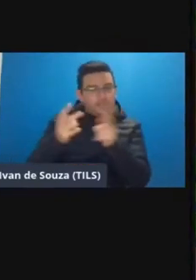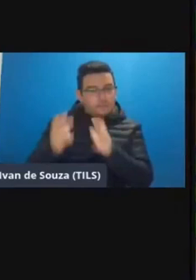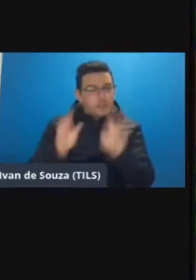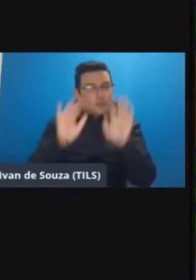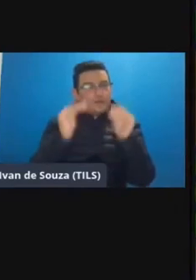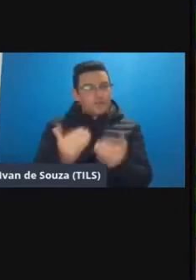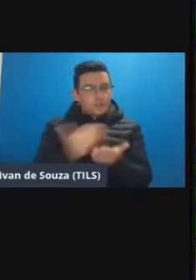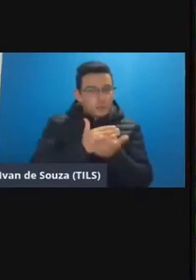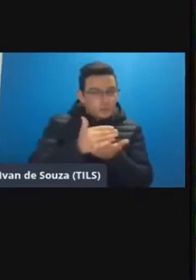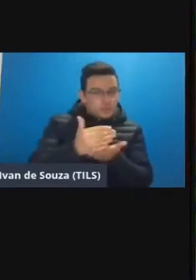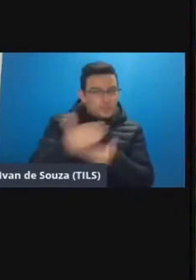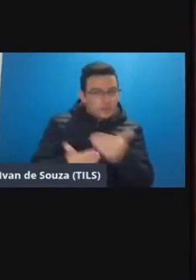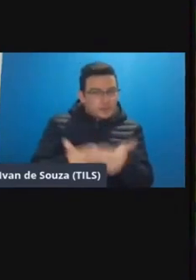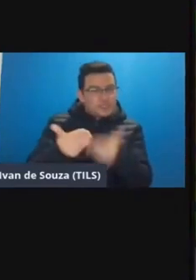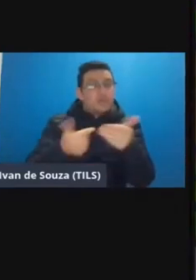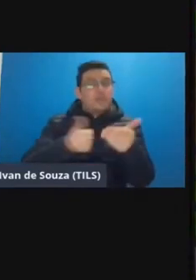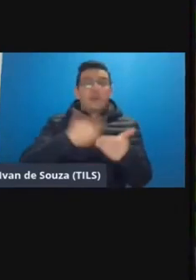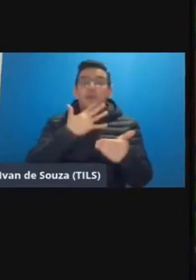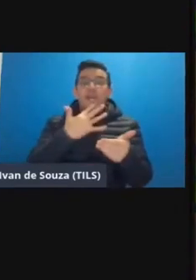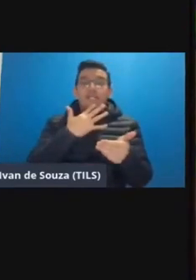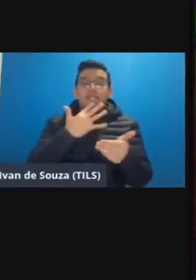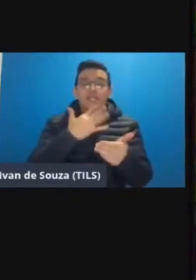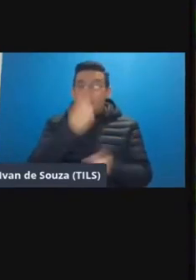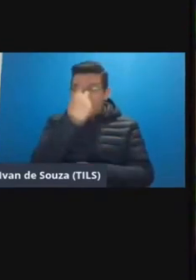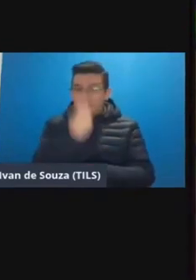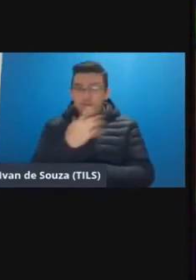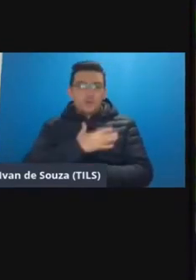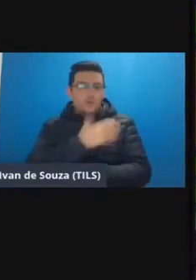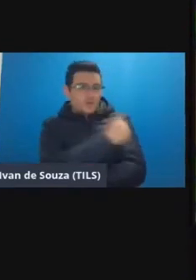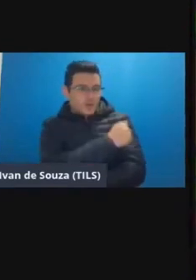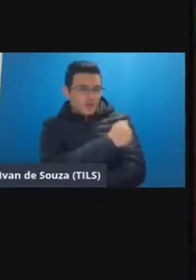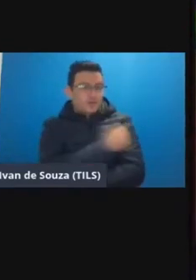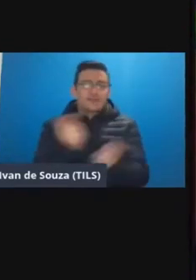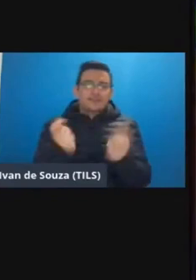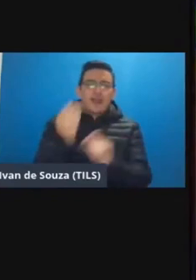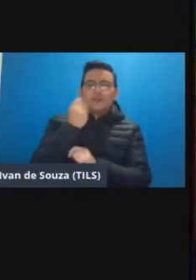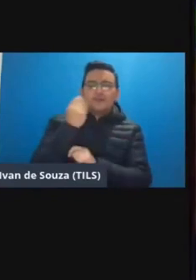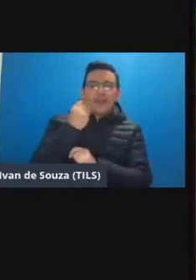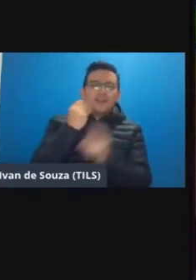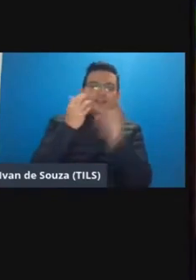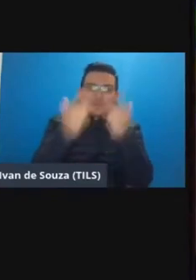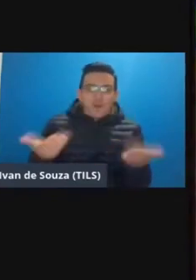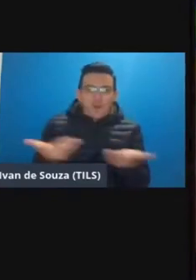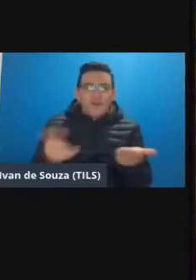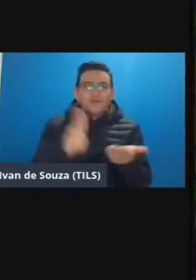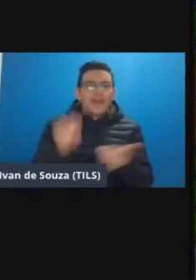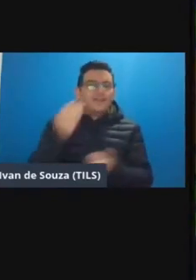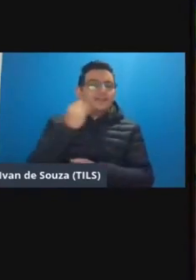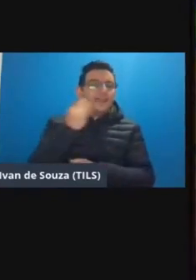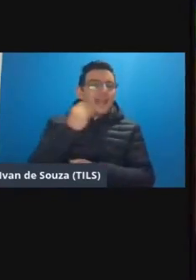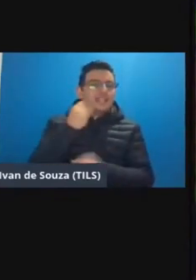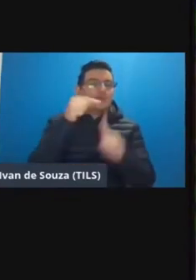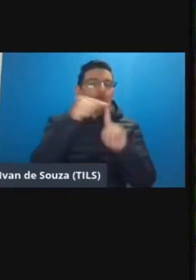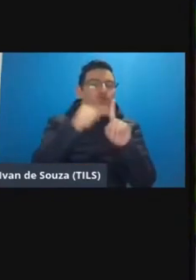avaliação no início do processo para conhecer o perfil dos meus estudantes poderia até fazer um teste ali é muito comum agora a gente usar o teste dos estilos